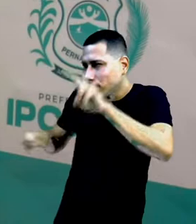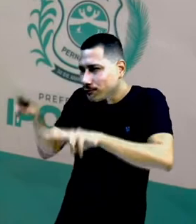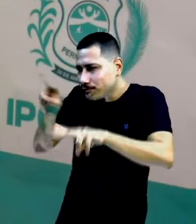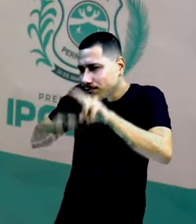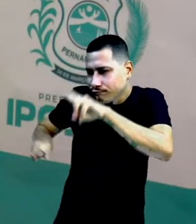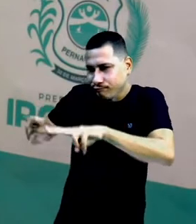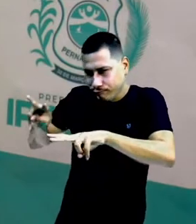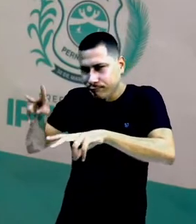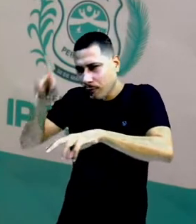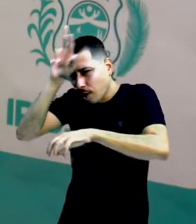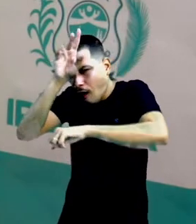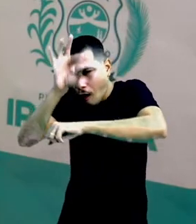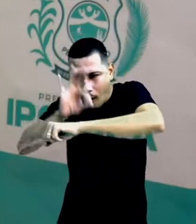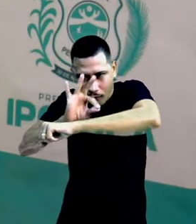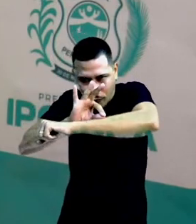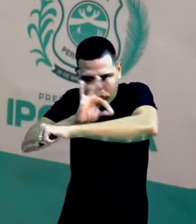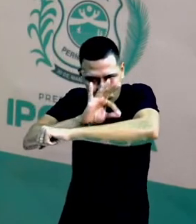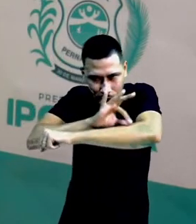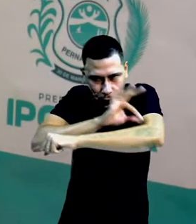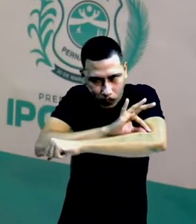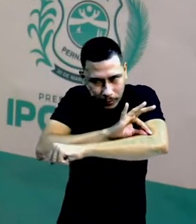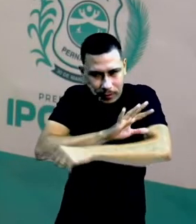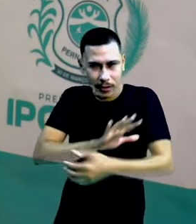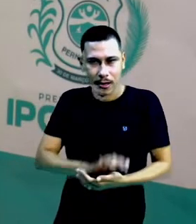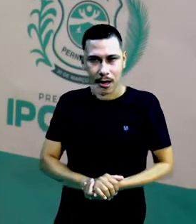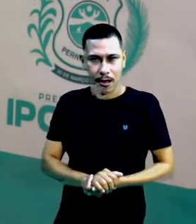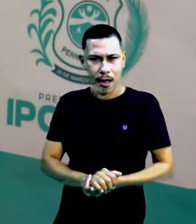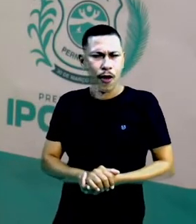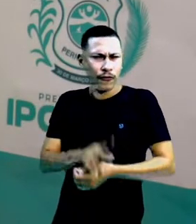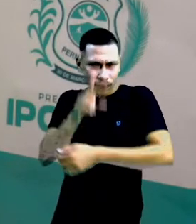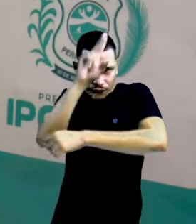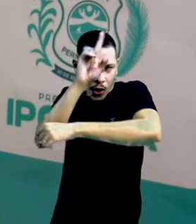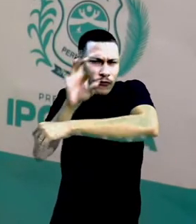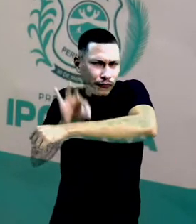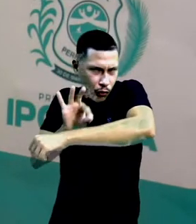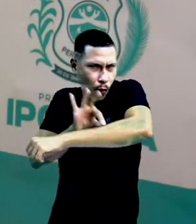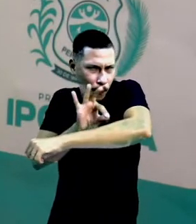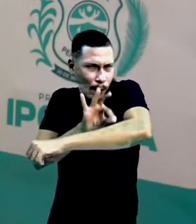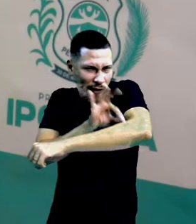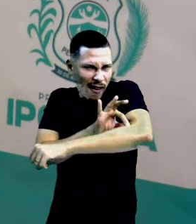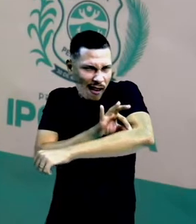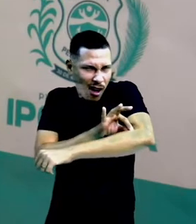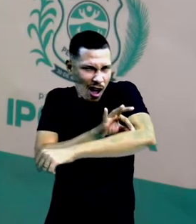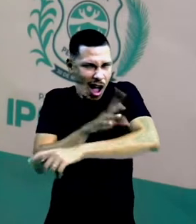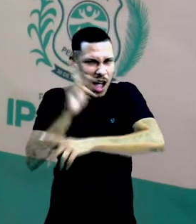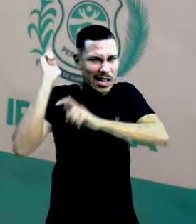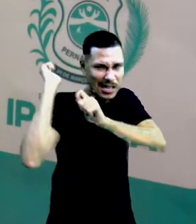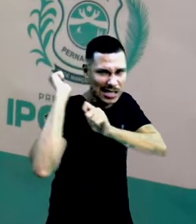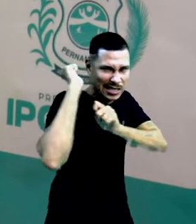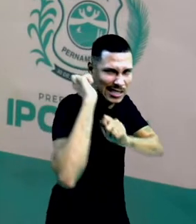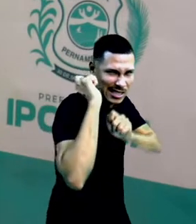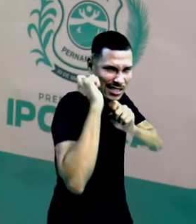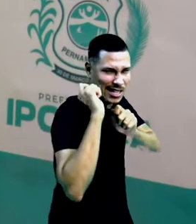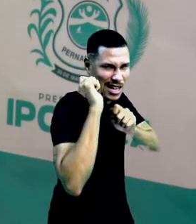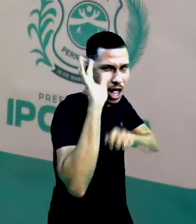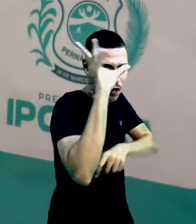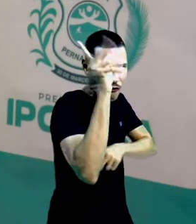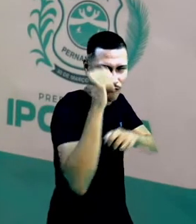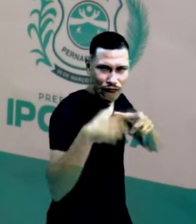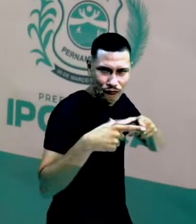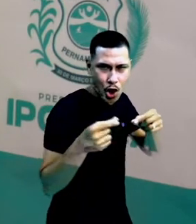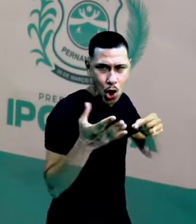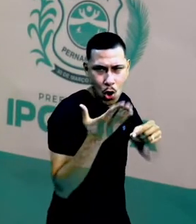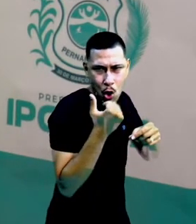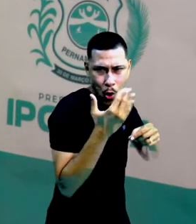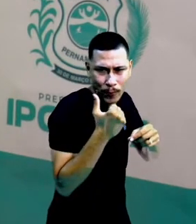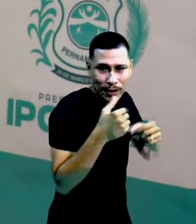formiguinhas? Hã? Será que essas formiguinhas estão levando para... Essas comidas